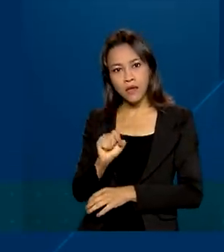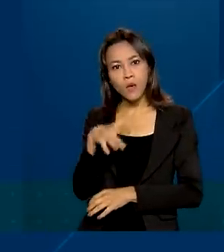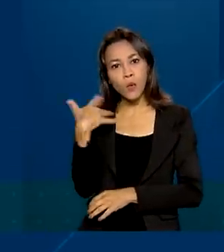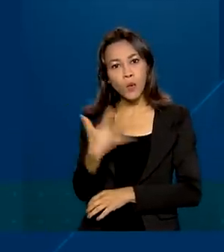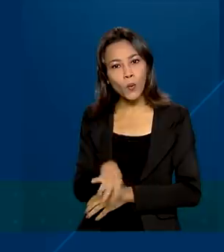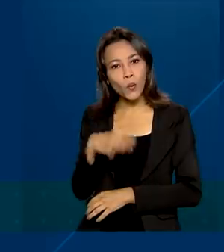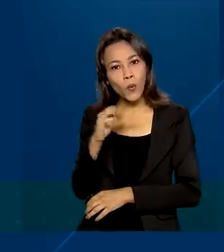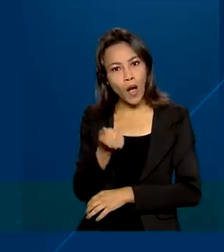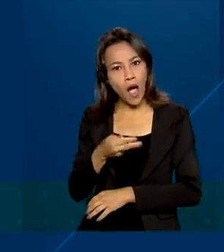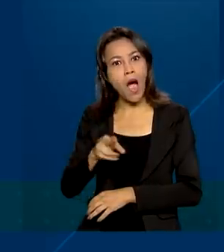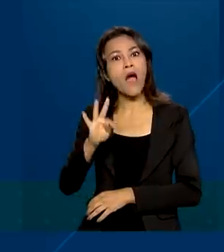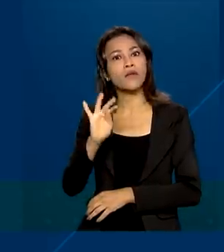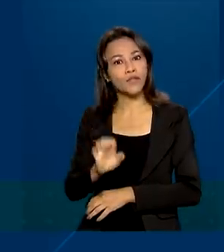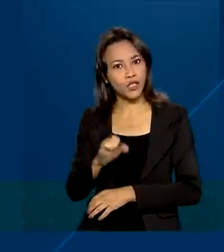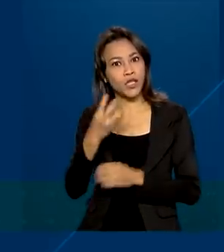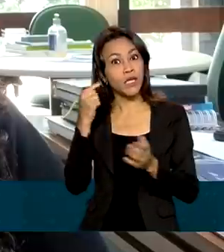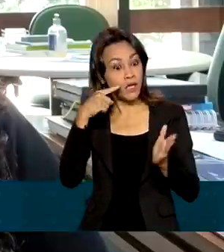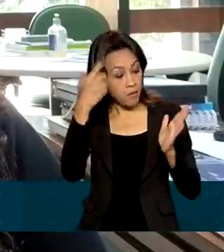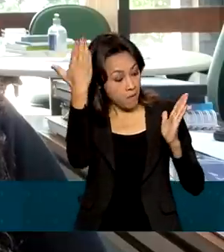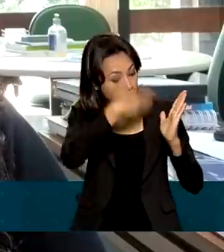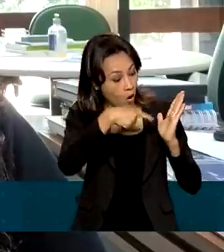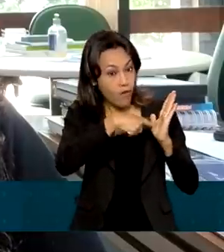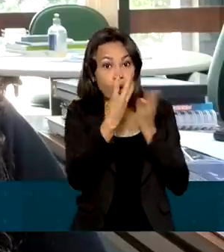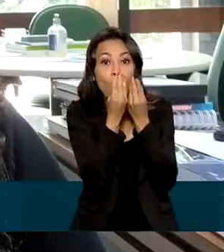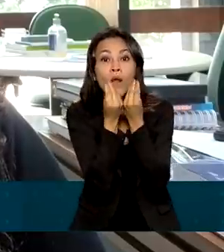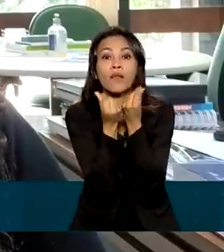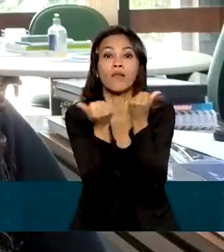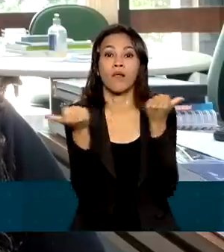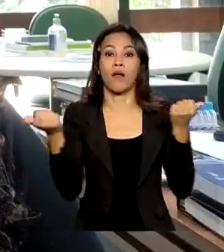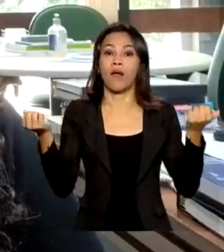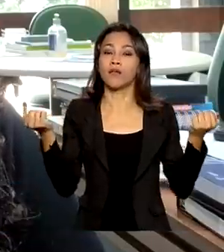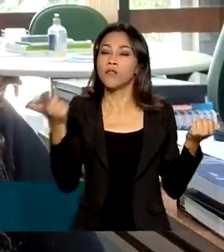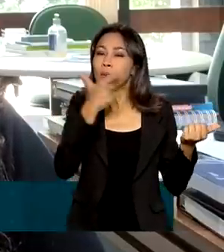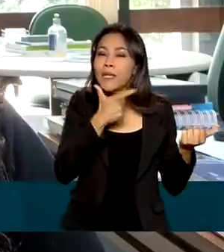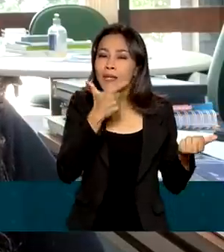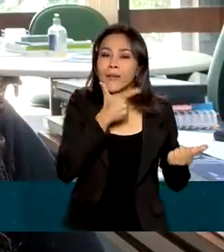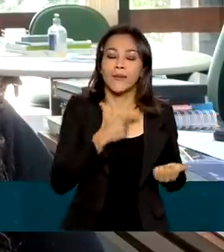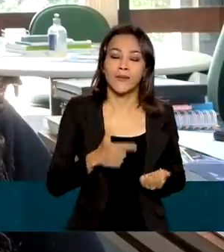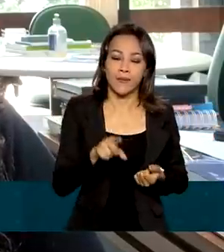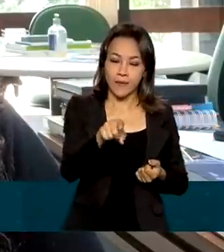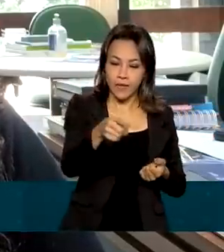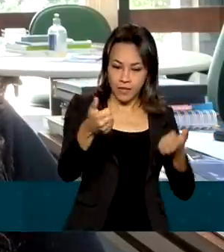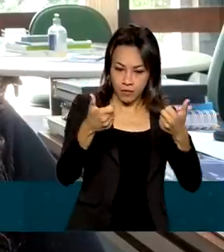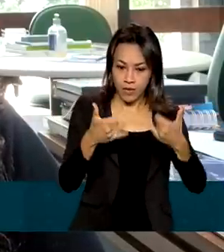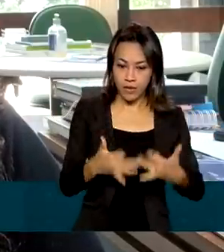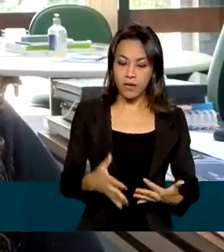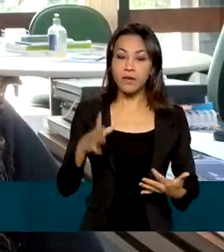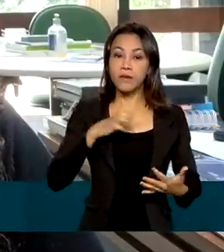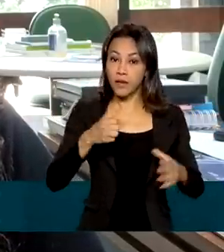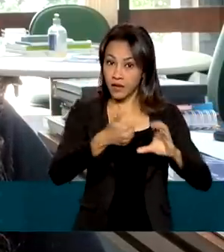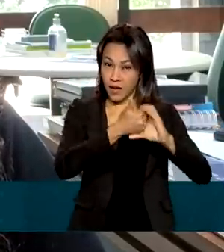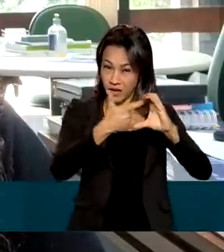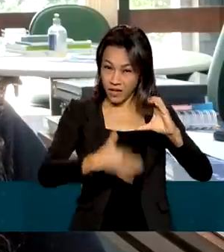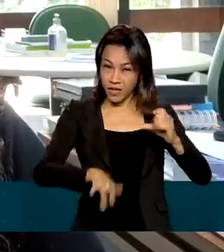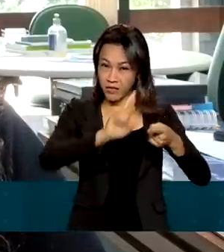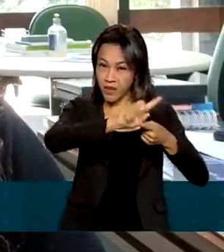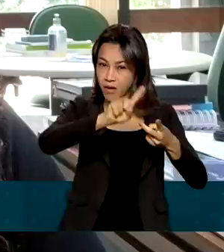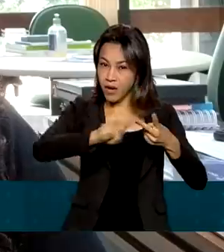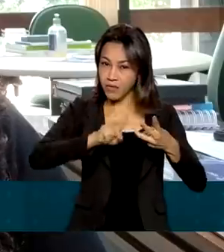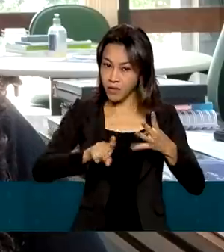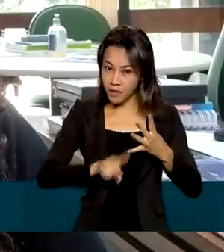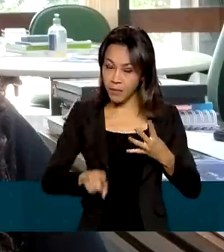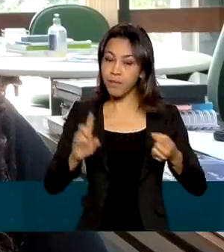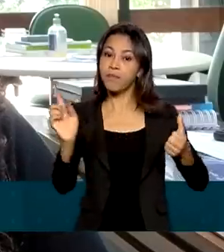atesta a origem e qualidade. A construção de selo Arte é dependente de dois aspectos. Então, a primeira e crucial